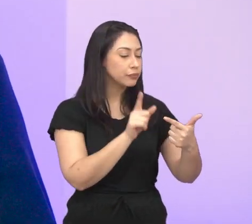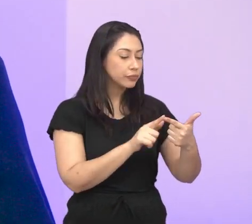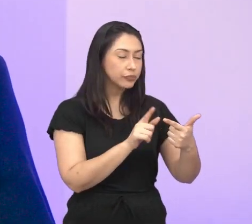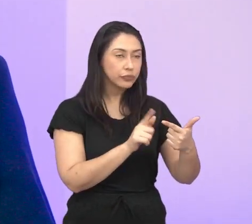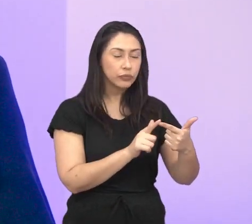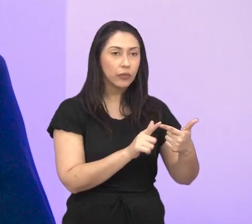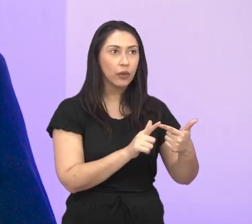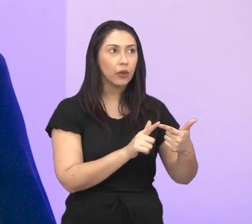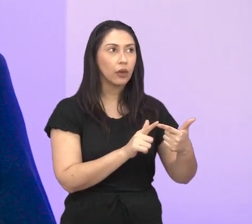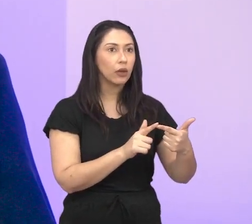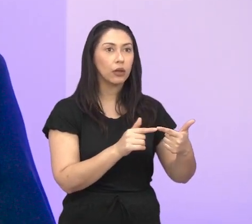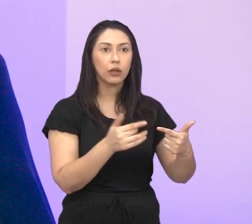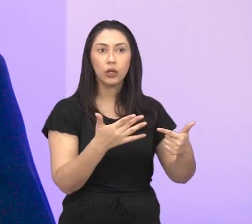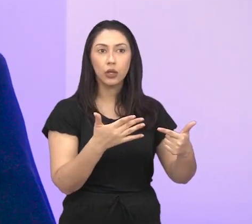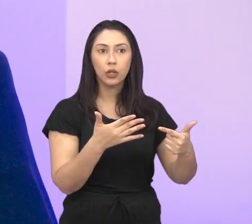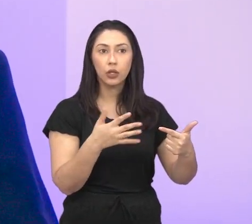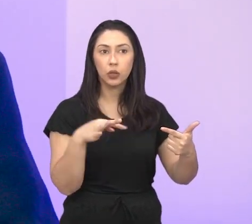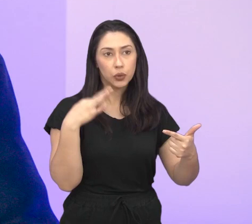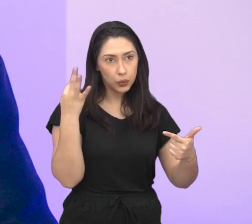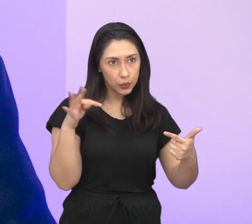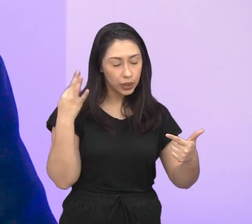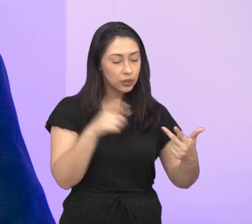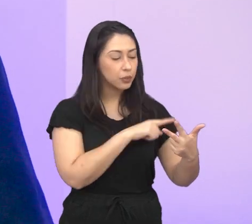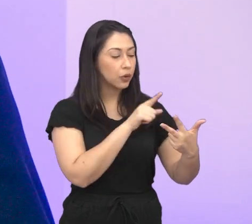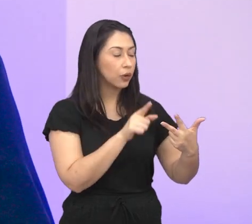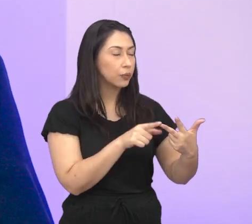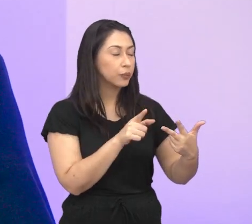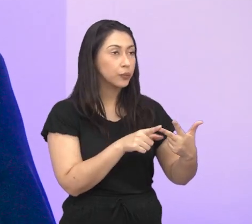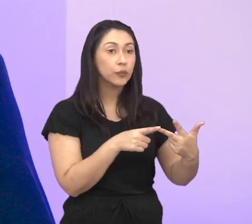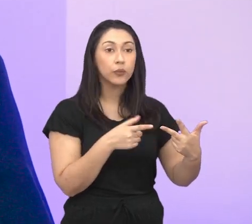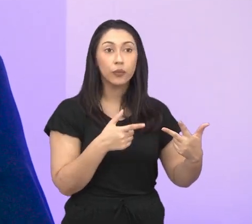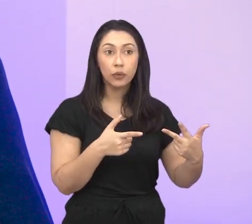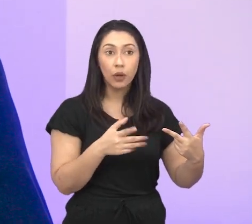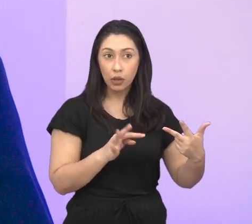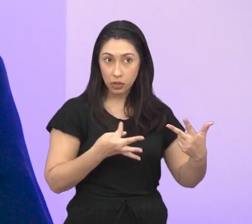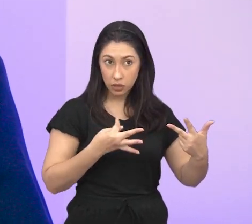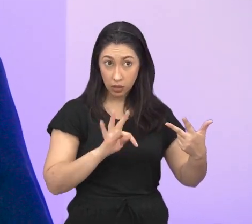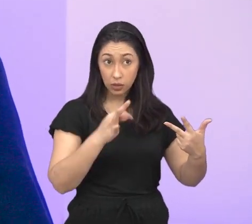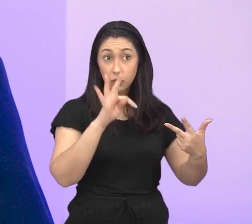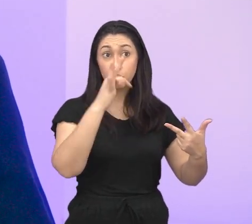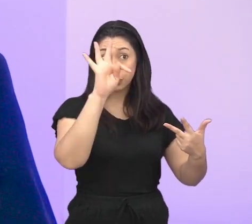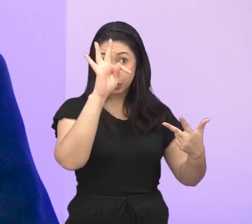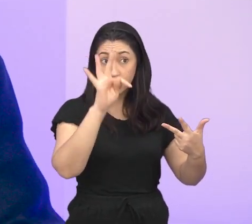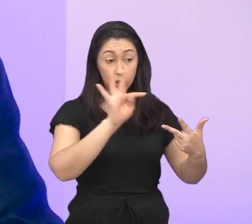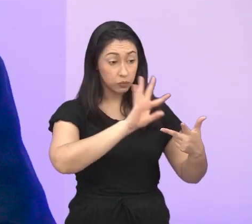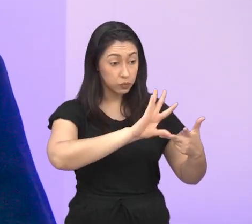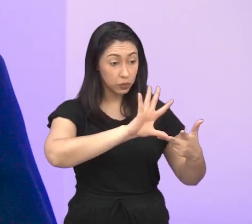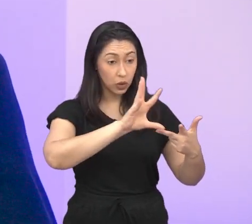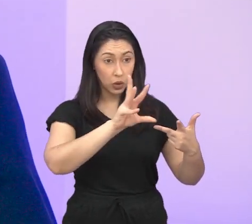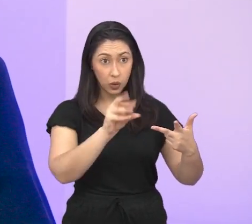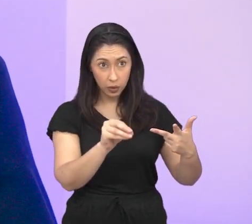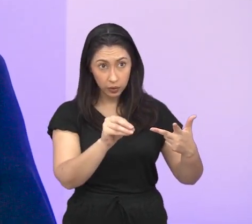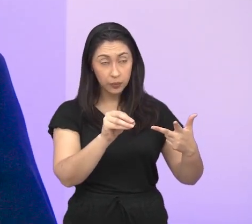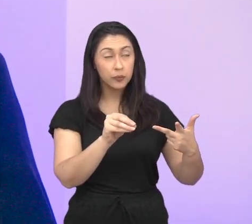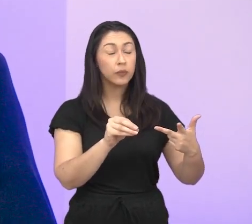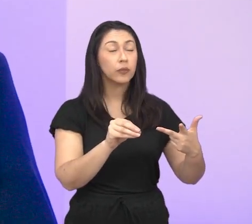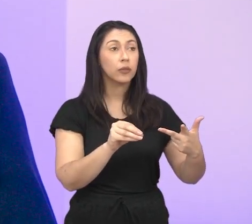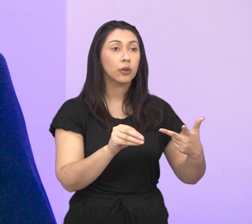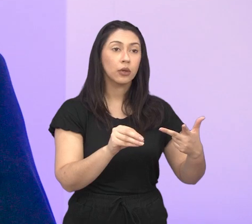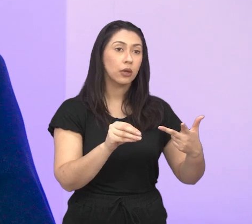representantes do turismo, nós temos representantes do polo tecnológico, né? Do parque tecnológico.